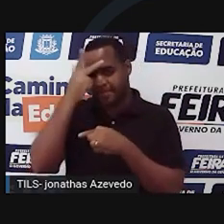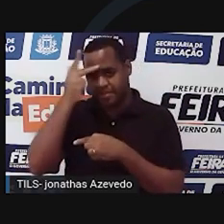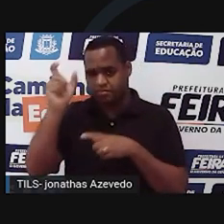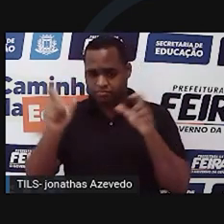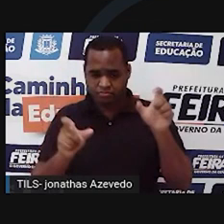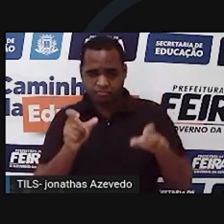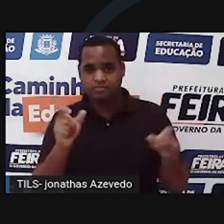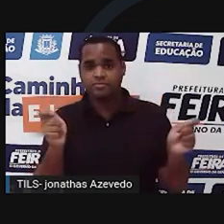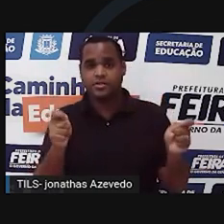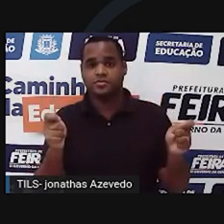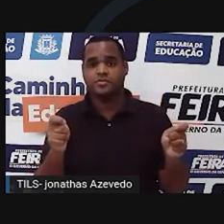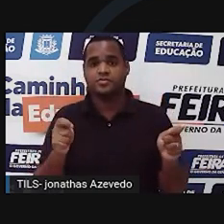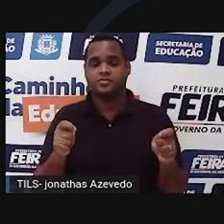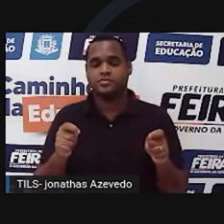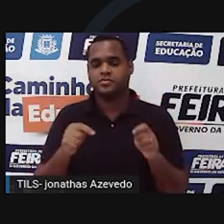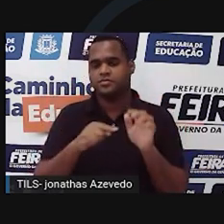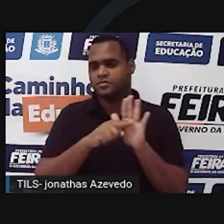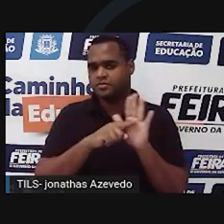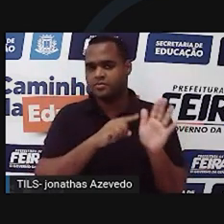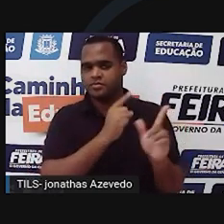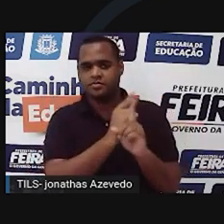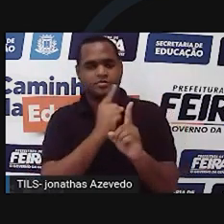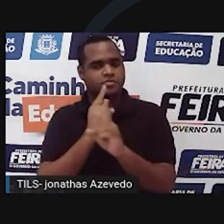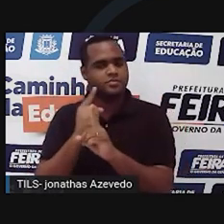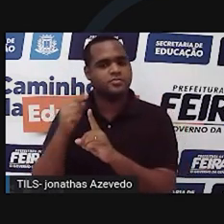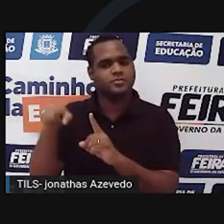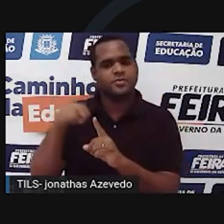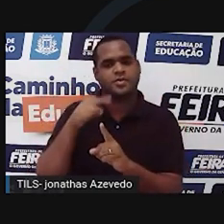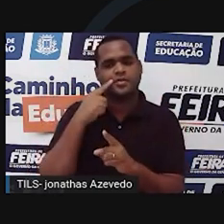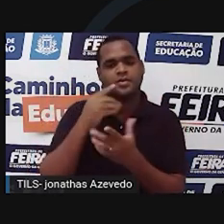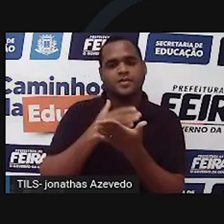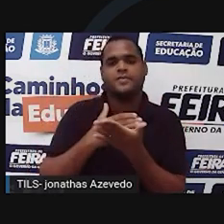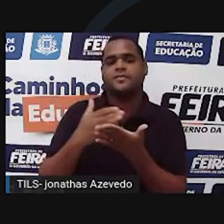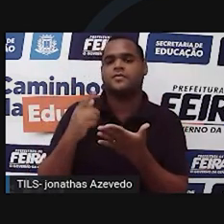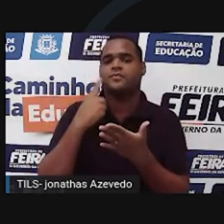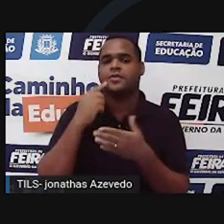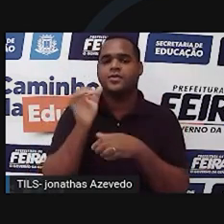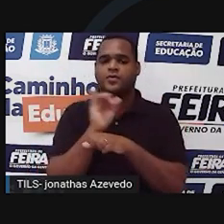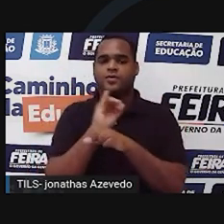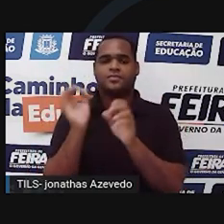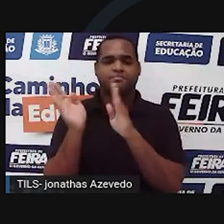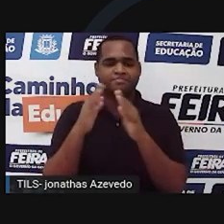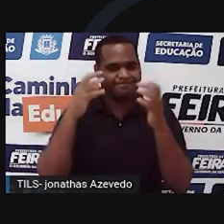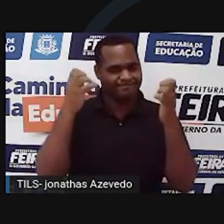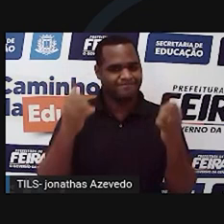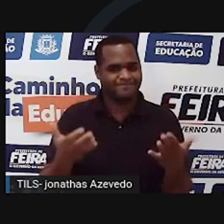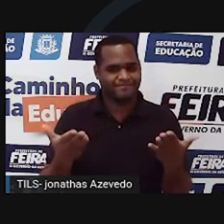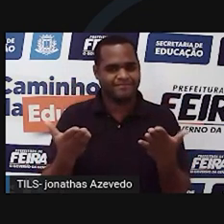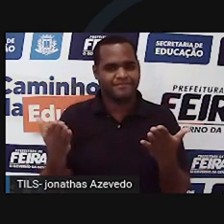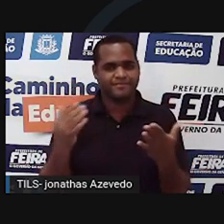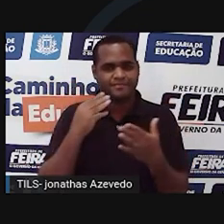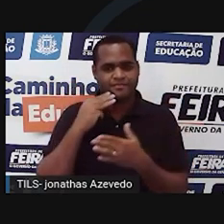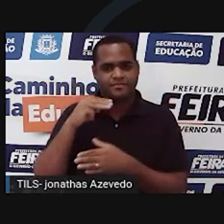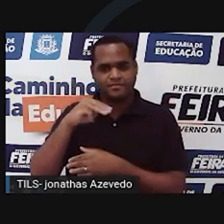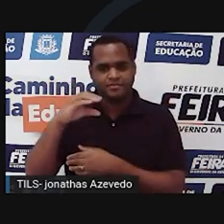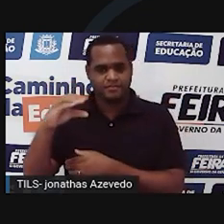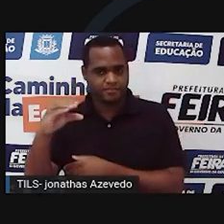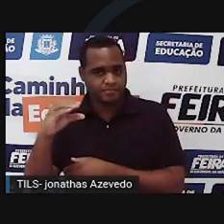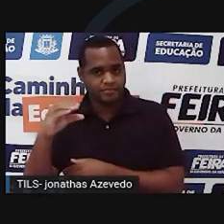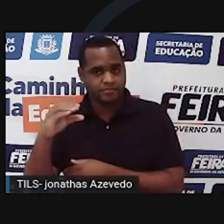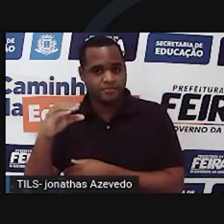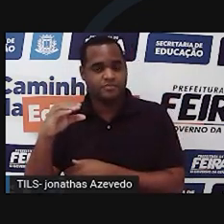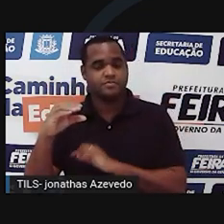suas relações humanas. Então, em vídeos próximos, nós vamos discutir aqui nesse canal o que é o método científico que dá